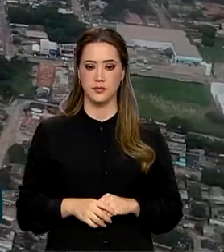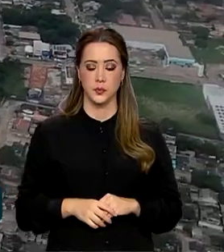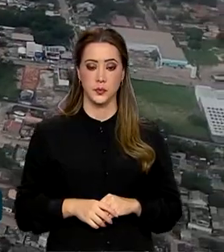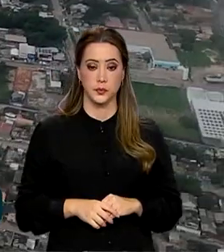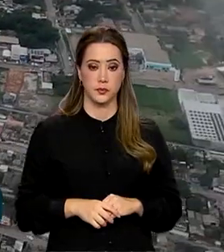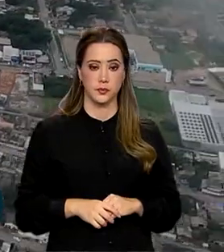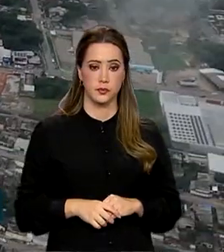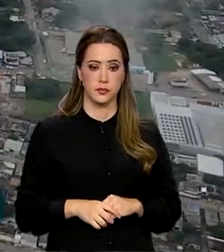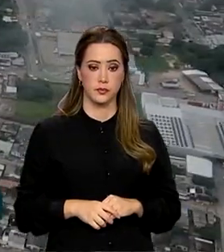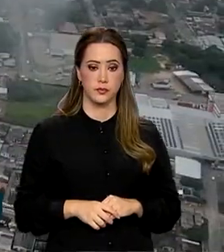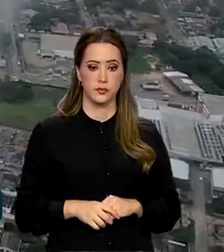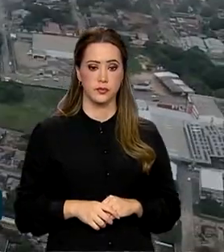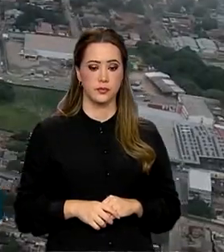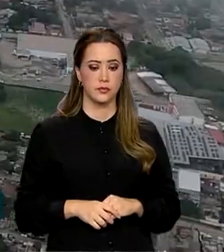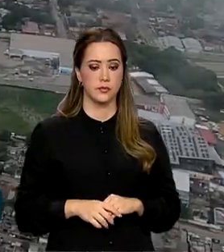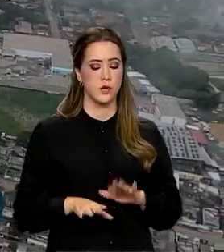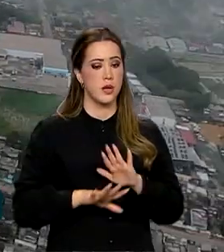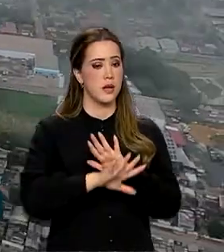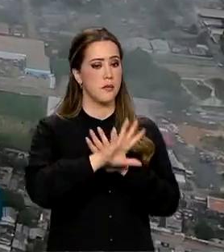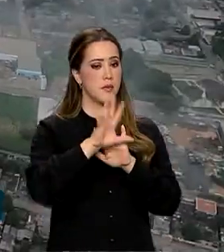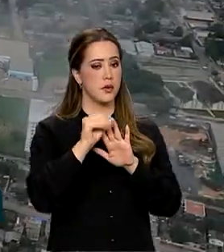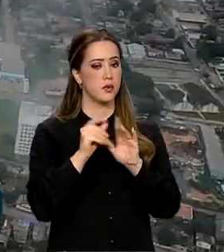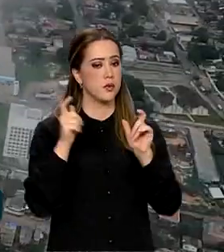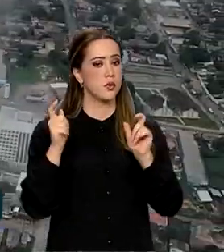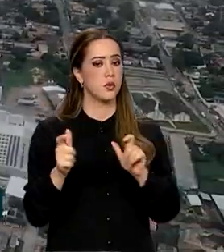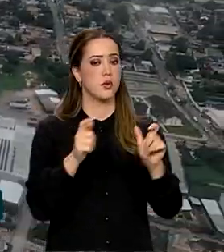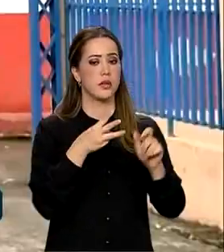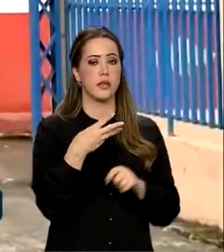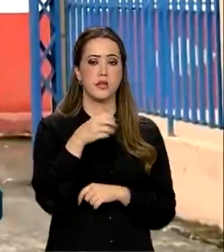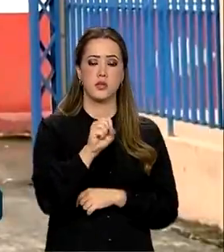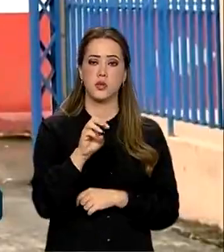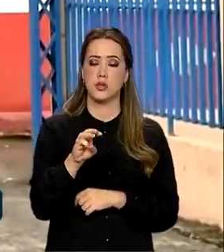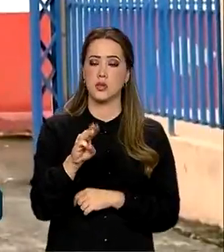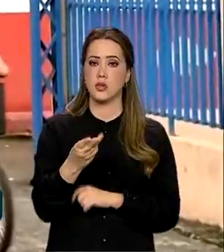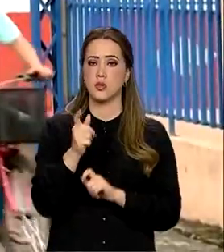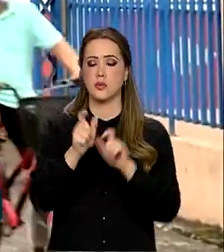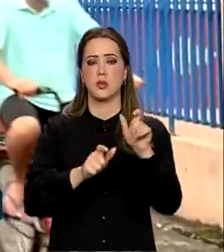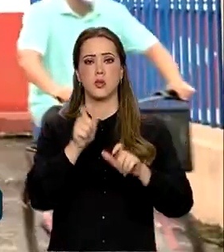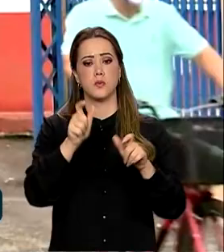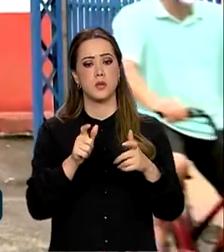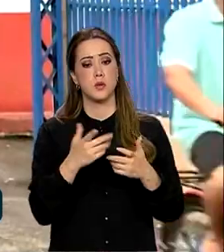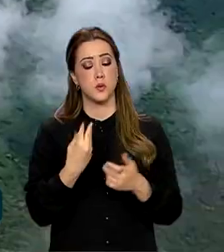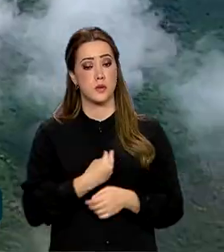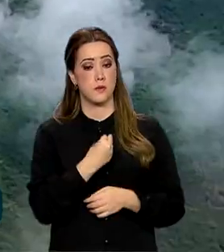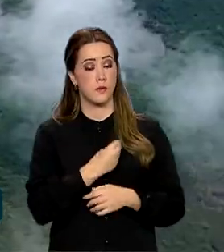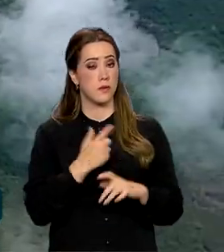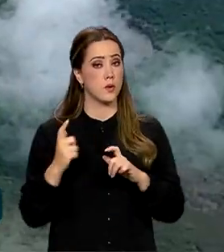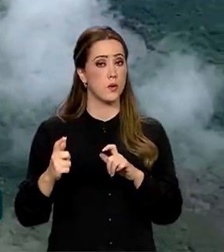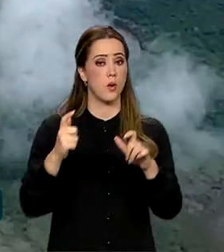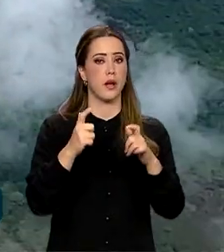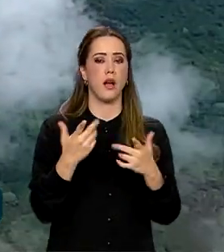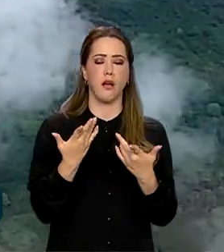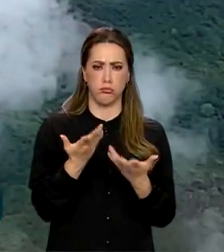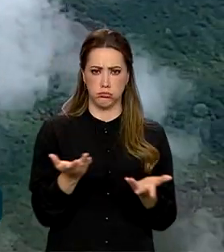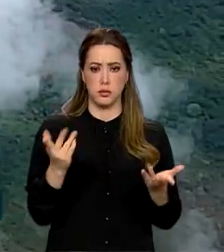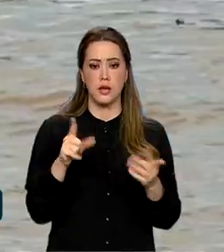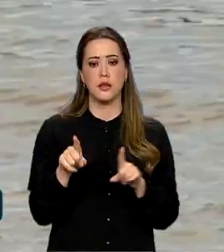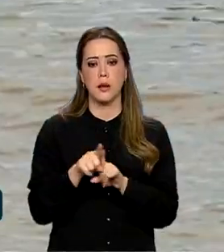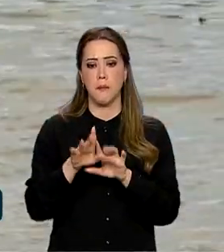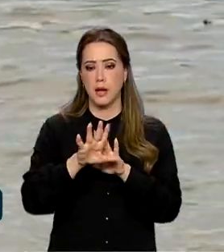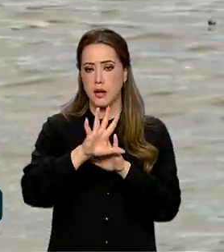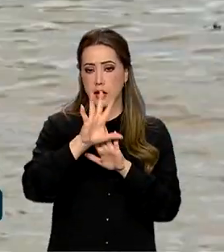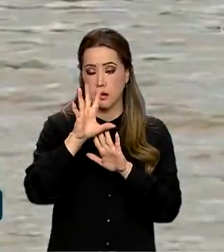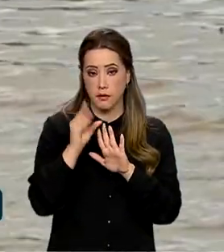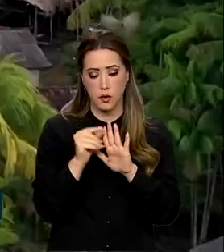A Amazônia é o lar de 38 milhões de pessoas. Além dos moradores das cidades, a floresta abriga indígenas,